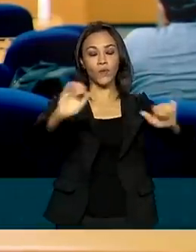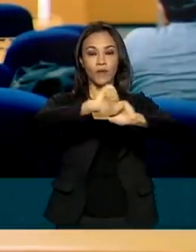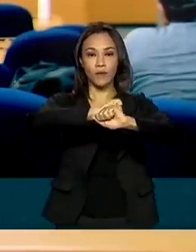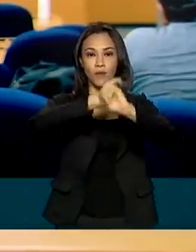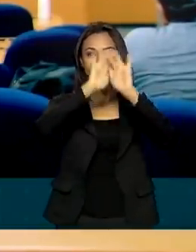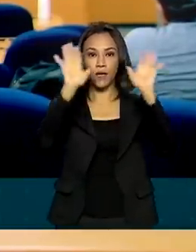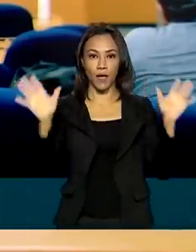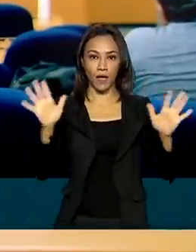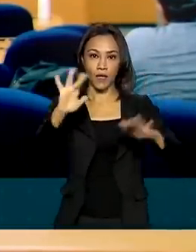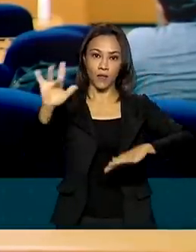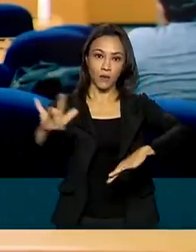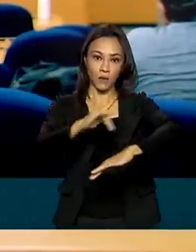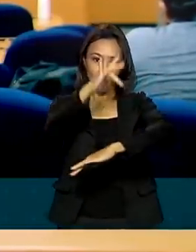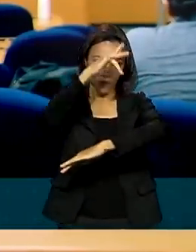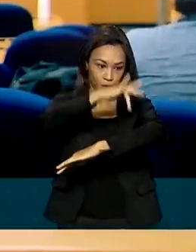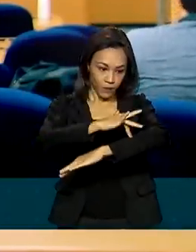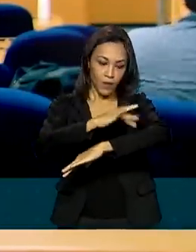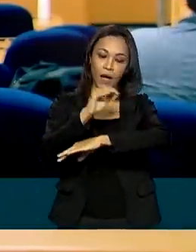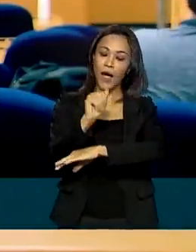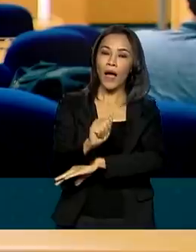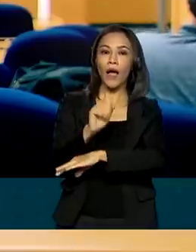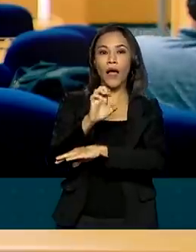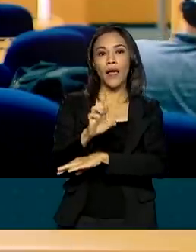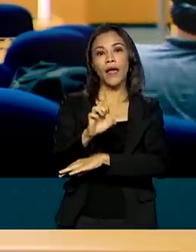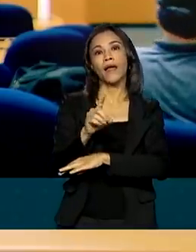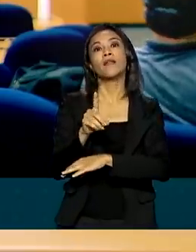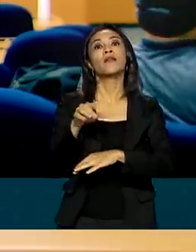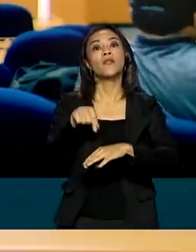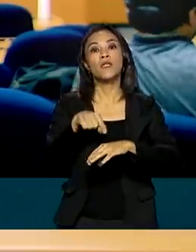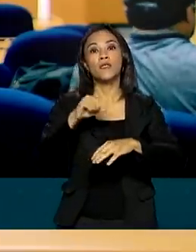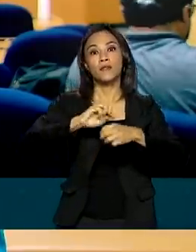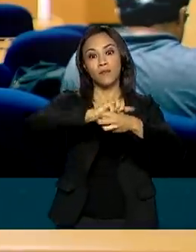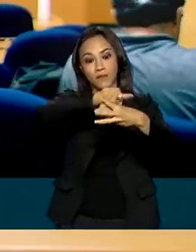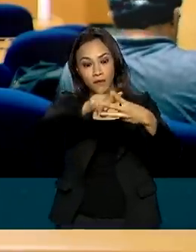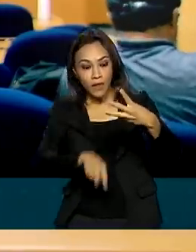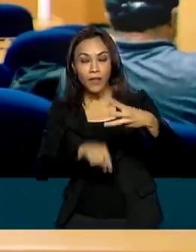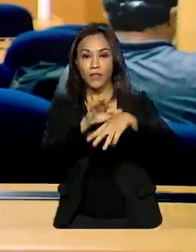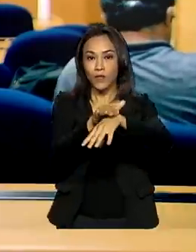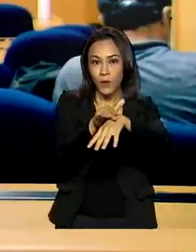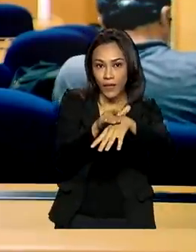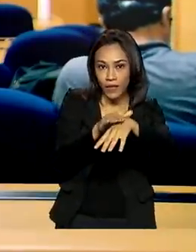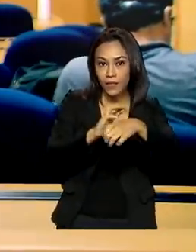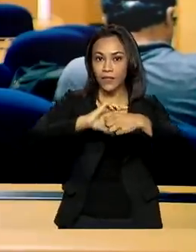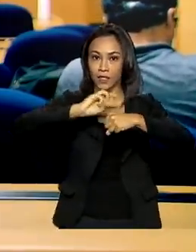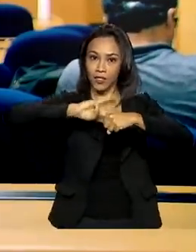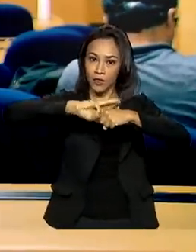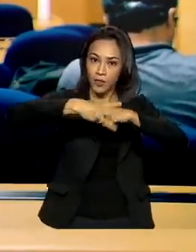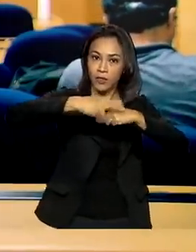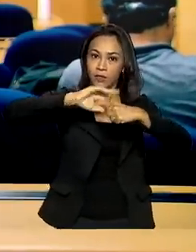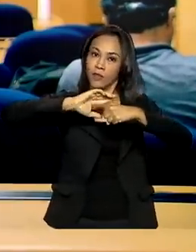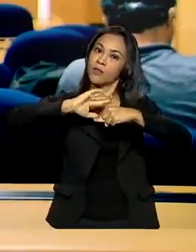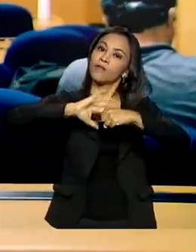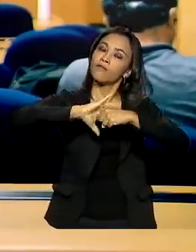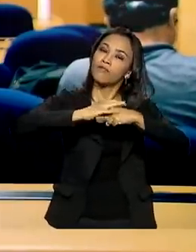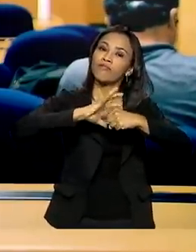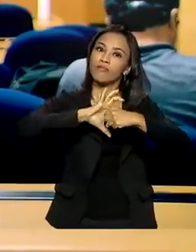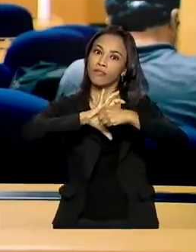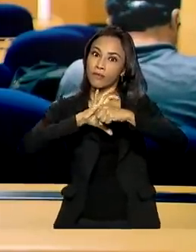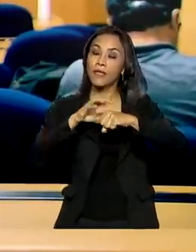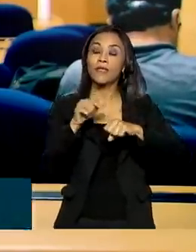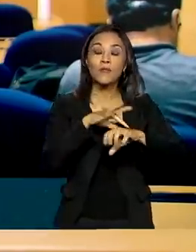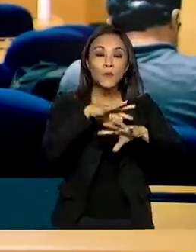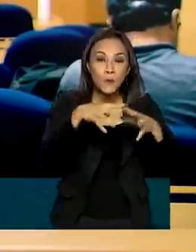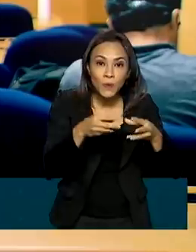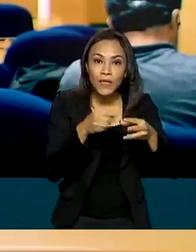aegypti, transmissor da dengue, zika e chikungunya, deve ser eliminado. E para relembrar e manter as